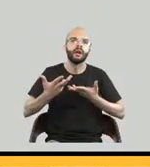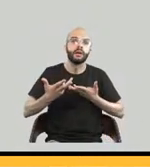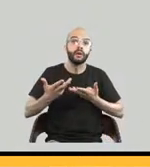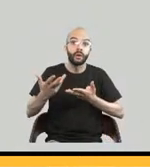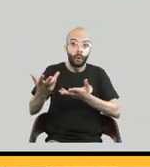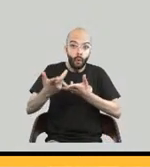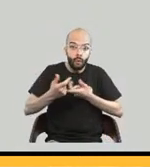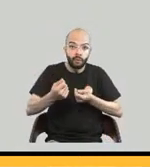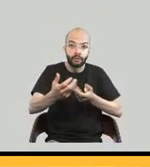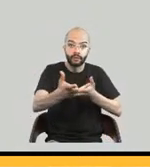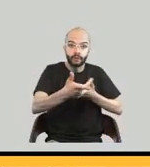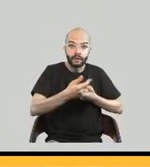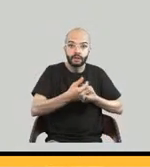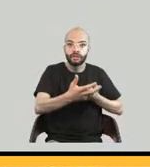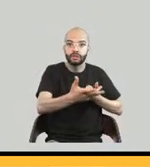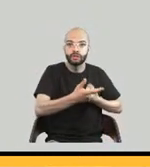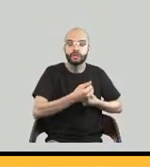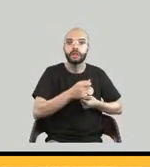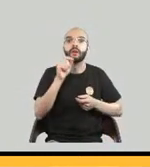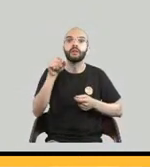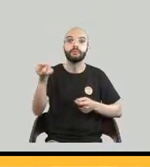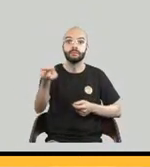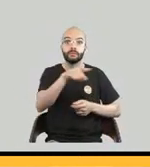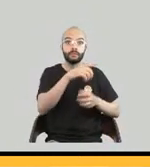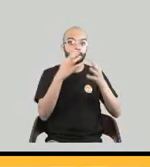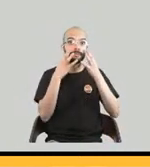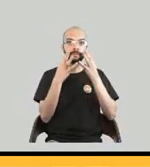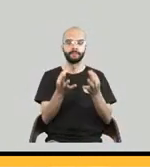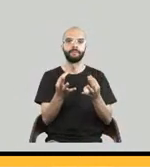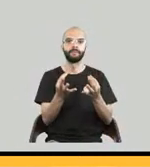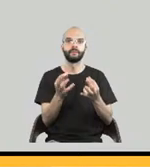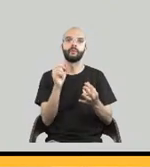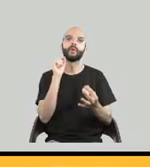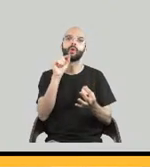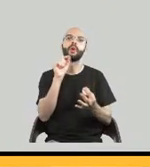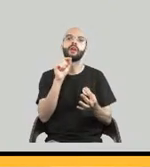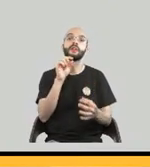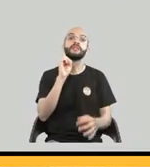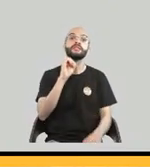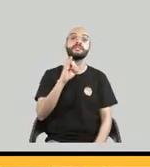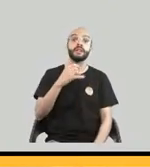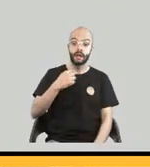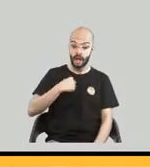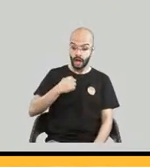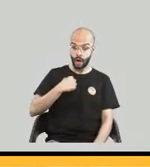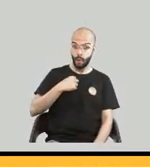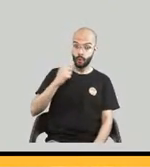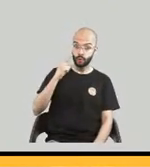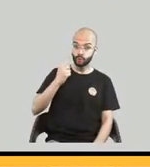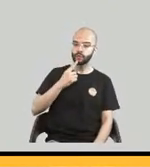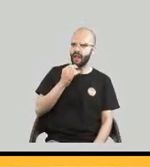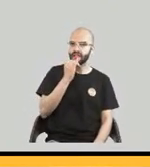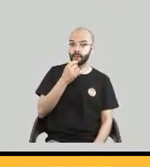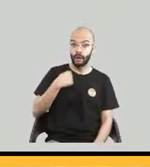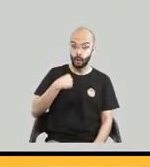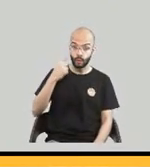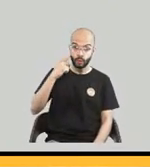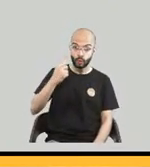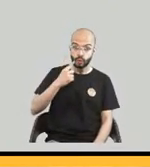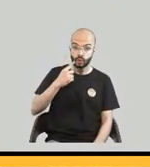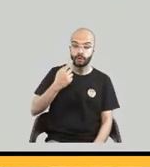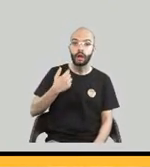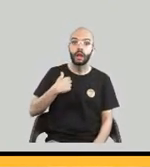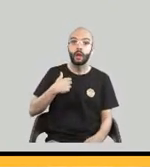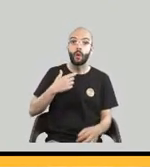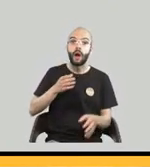em cada situação se eu fosse surdo como é que eu teria acesso a essa informação se eu fosse cego as coisas